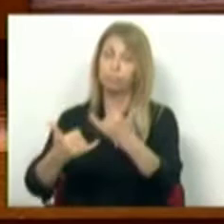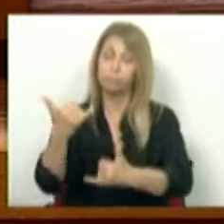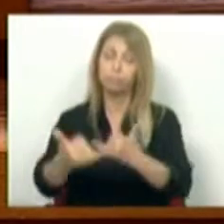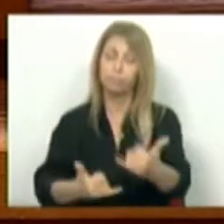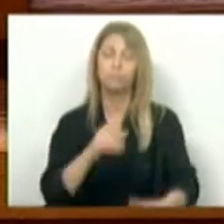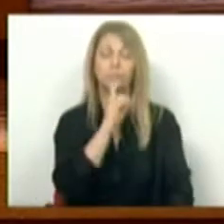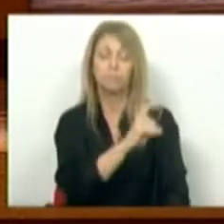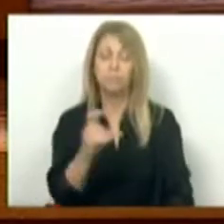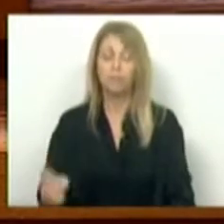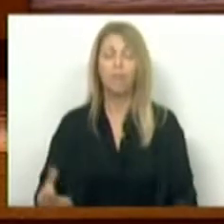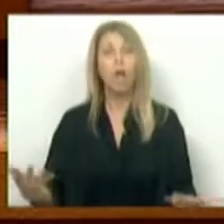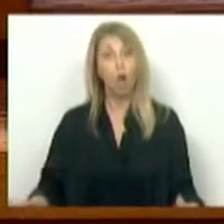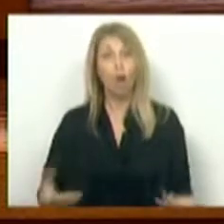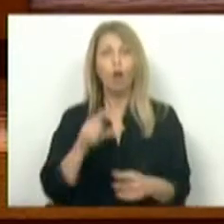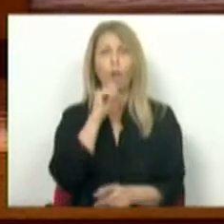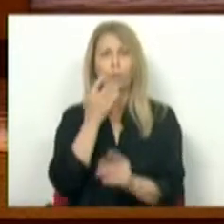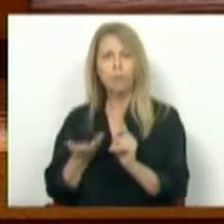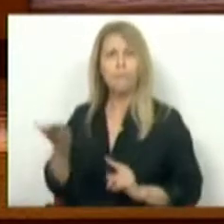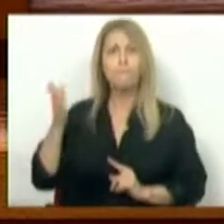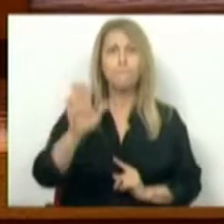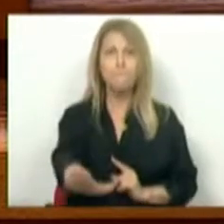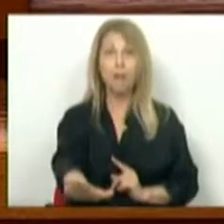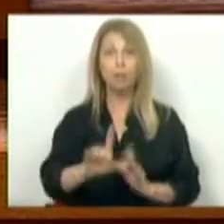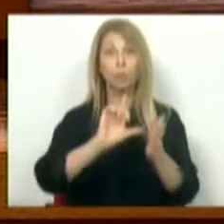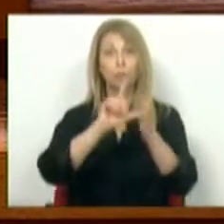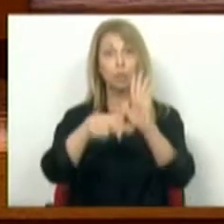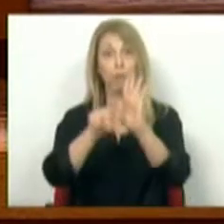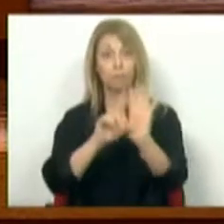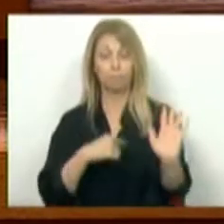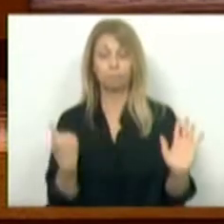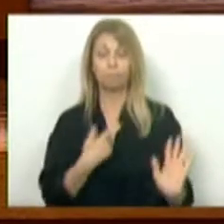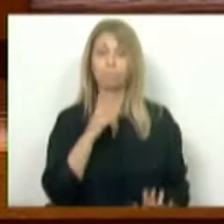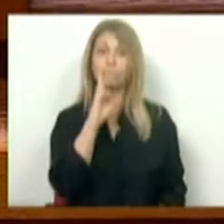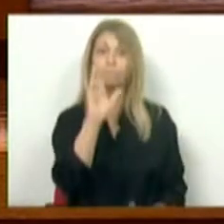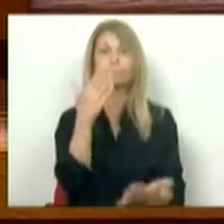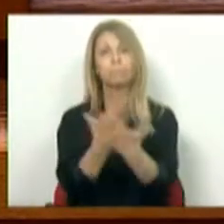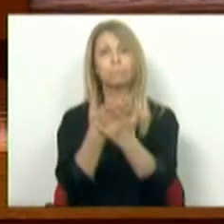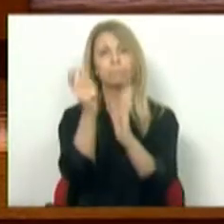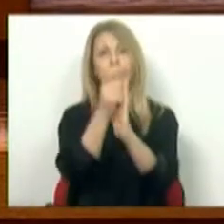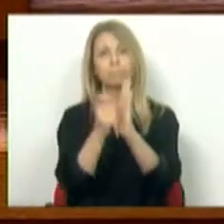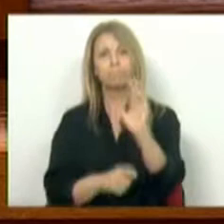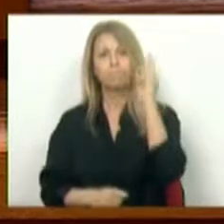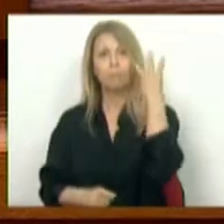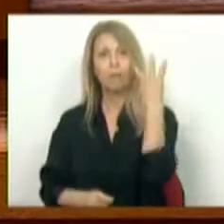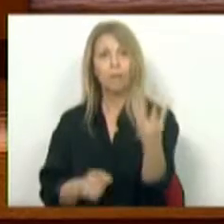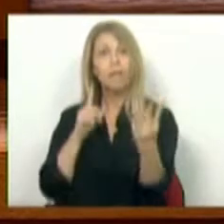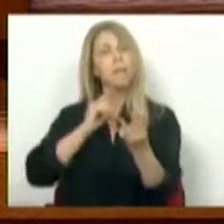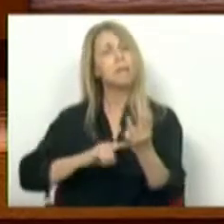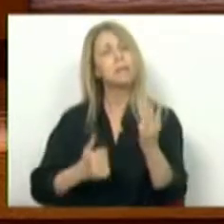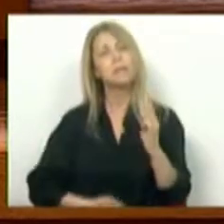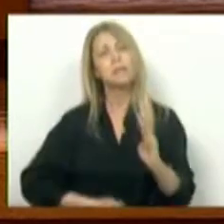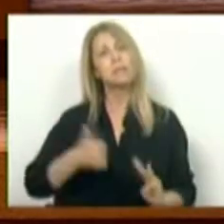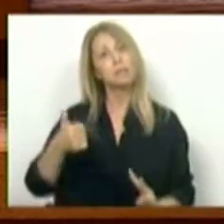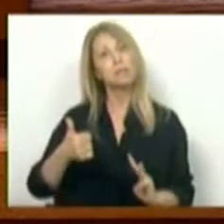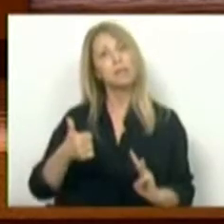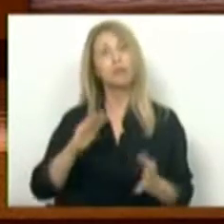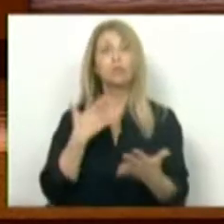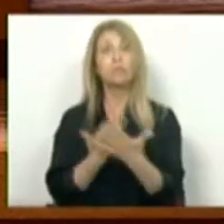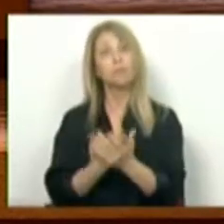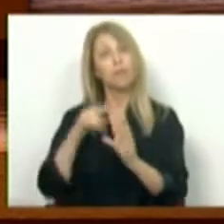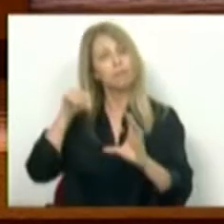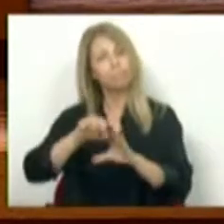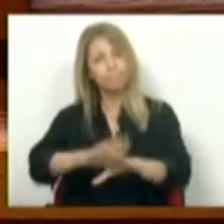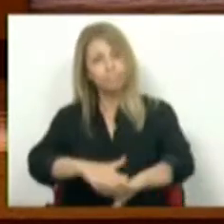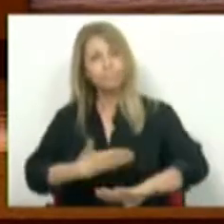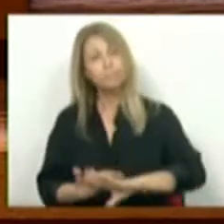oportunidade de dar esse passo em frente. O nosso projeto de lei responde a três pontos absolutamente essenciais para o aprofundamento